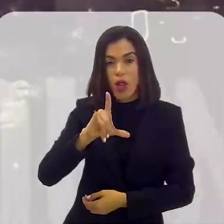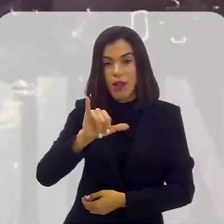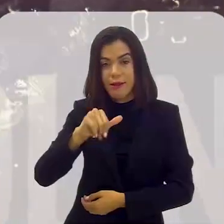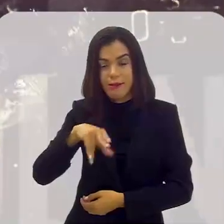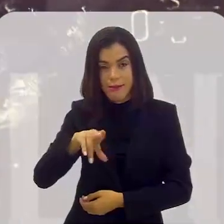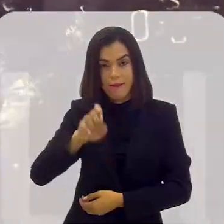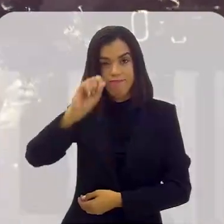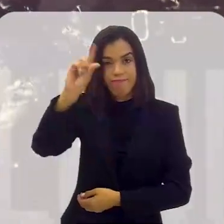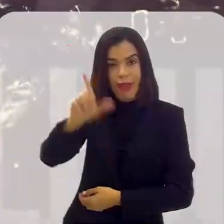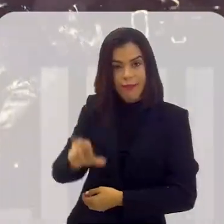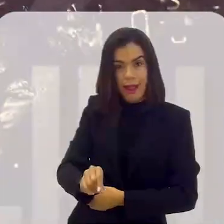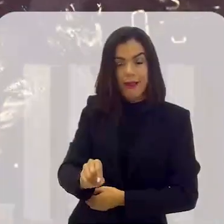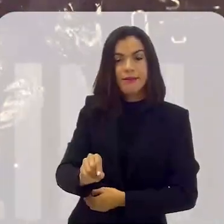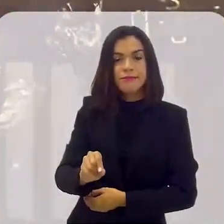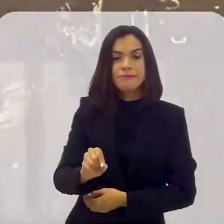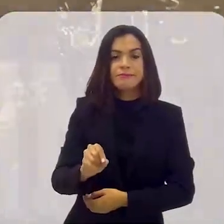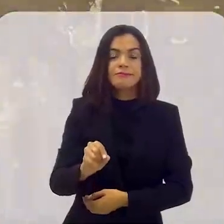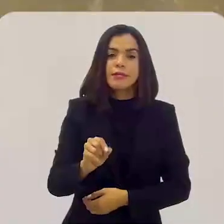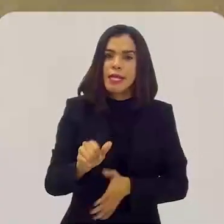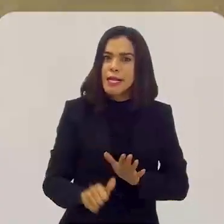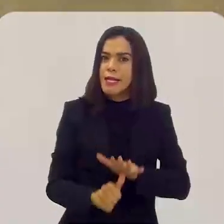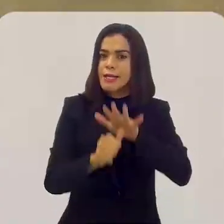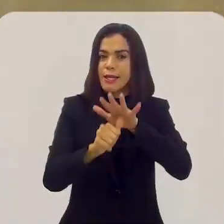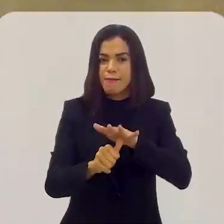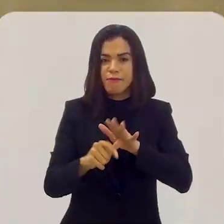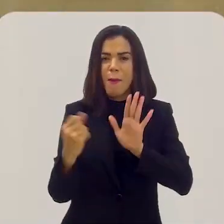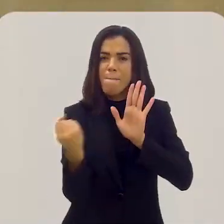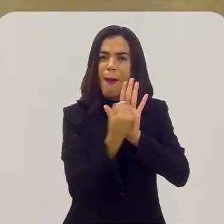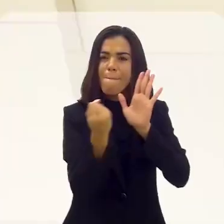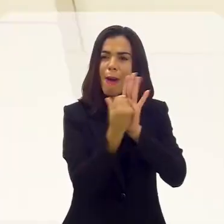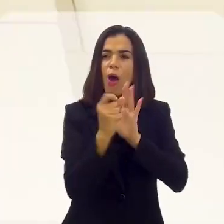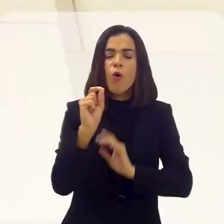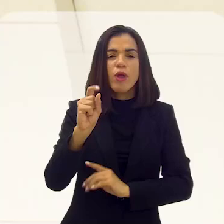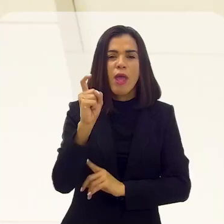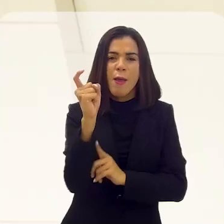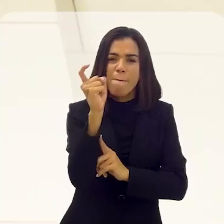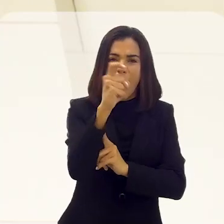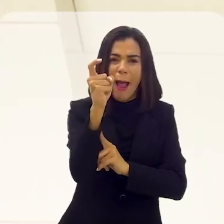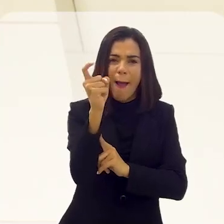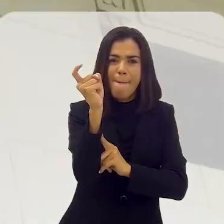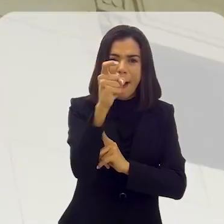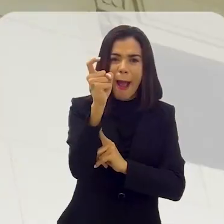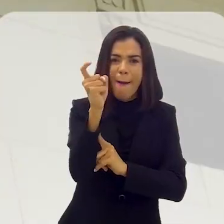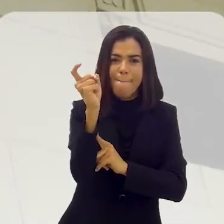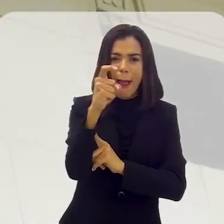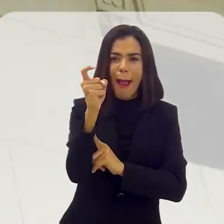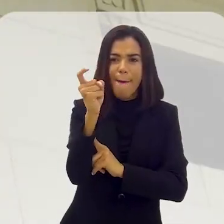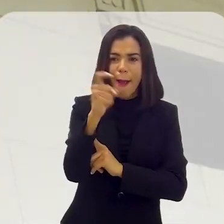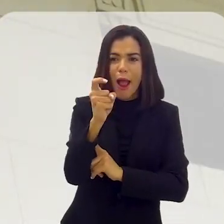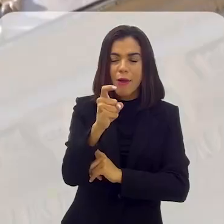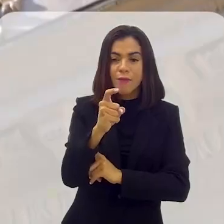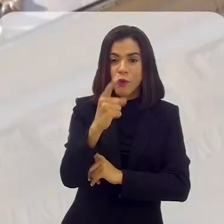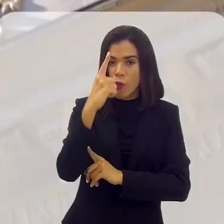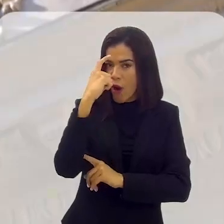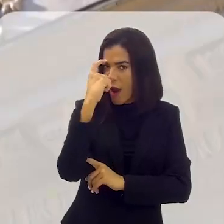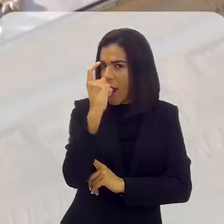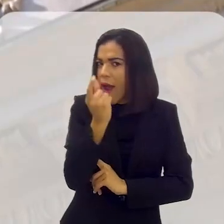Mussolini, que liderou o Partido Nacional Fascista. Os símbolos são essas machadinhas envoltas por um feixe